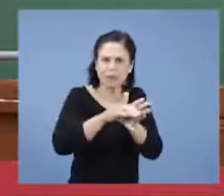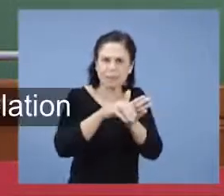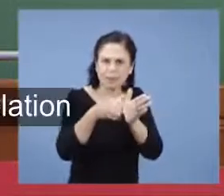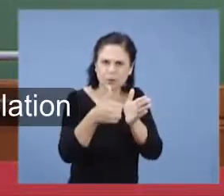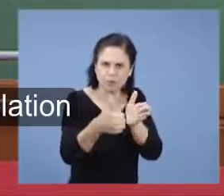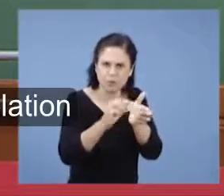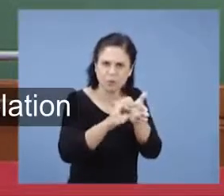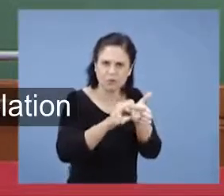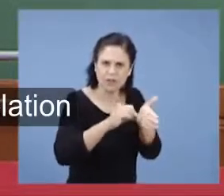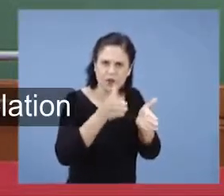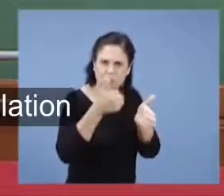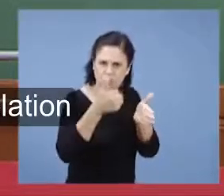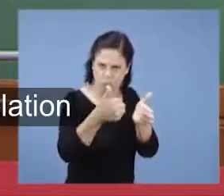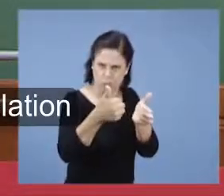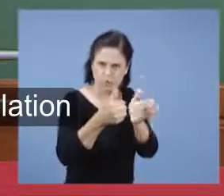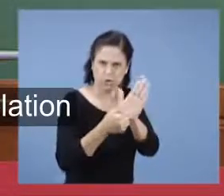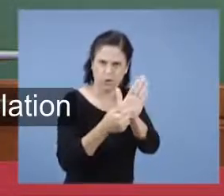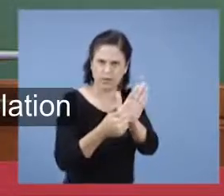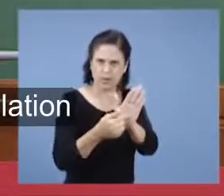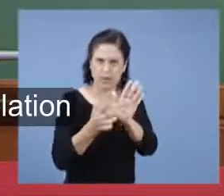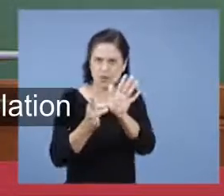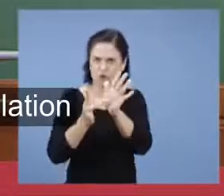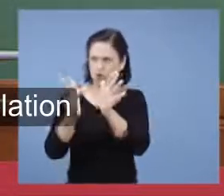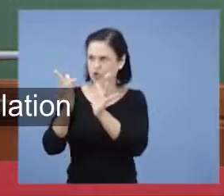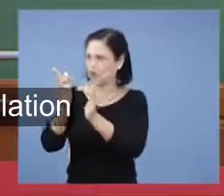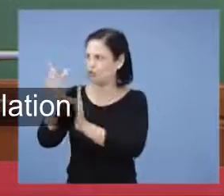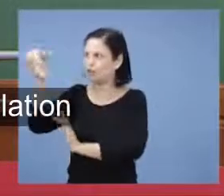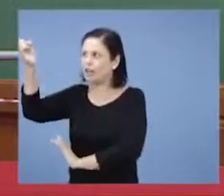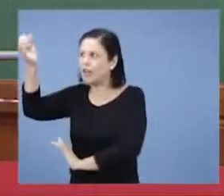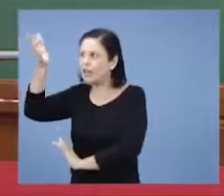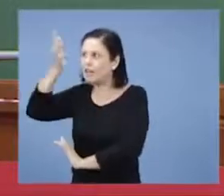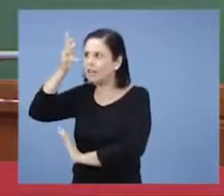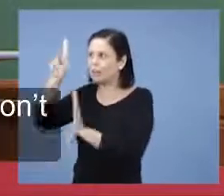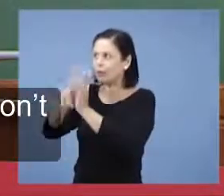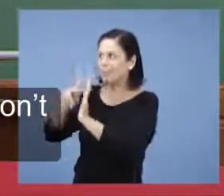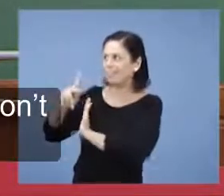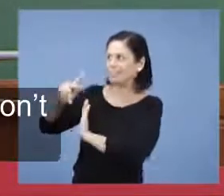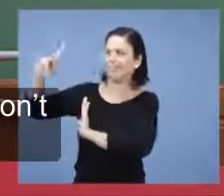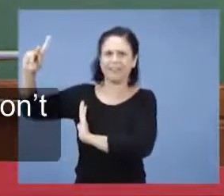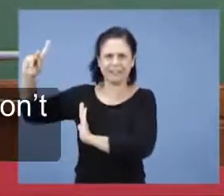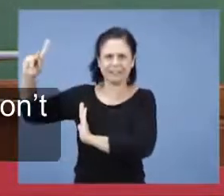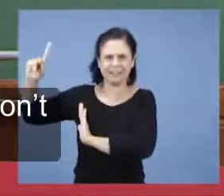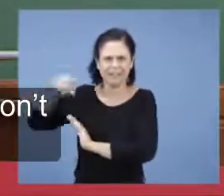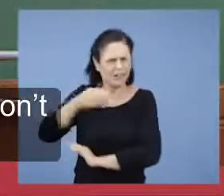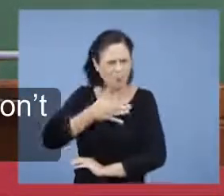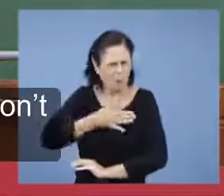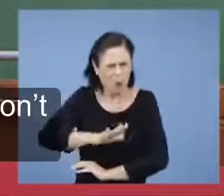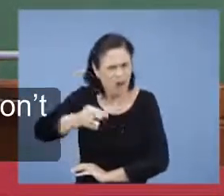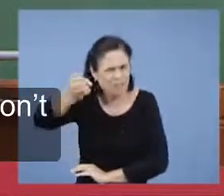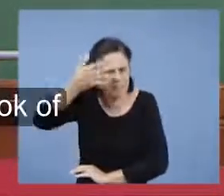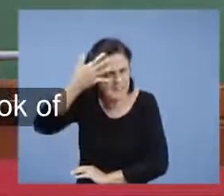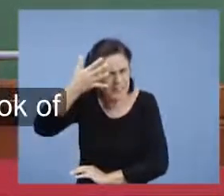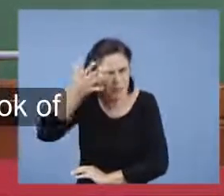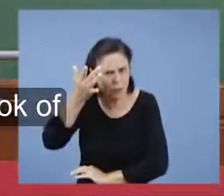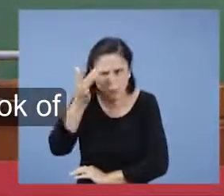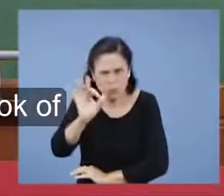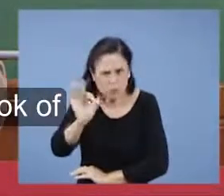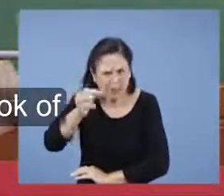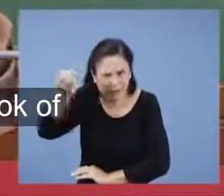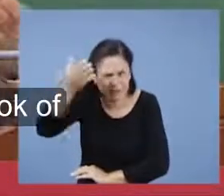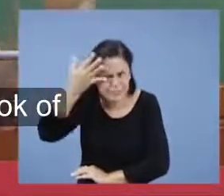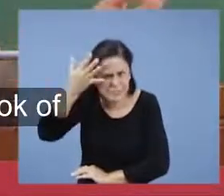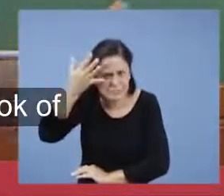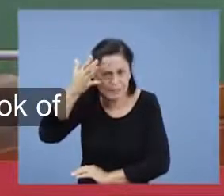versículo. Revelação de Jesus. Quem não tem revelação? Quem não gosta de revelação? Quem não sabe o que é